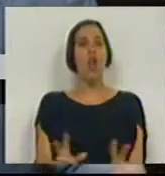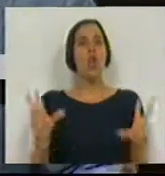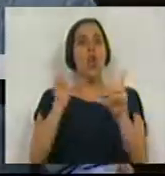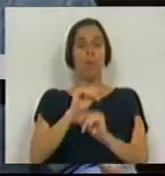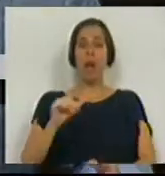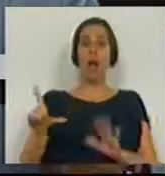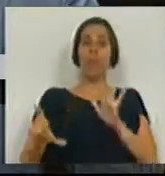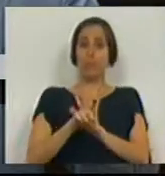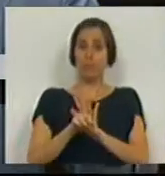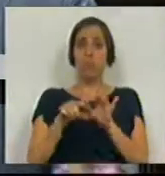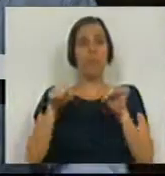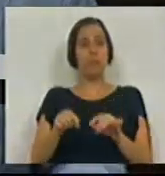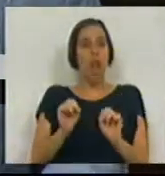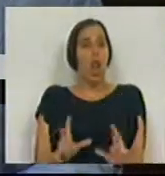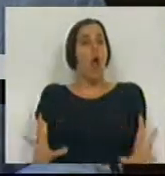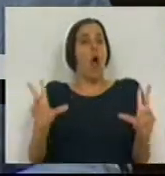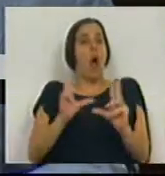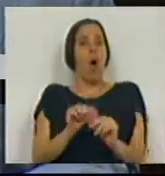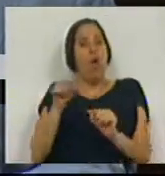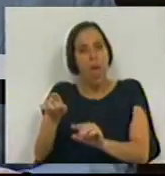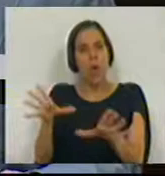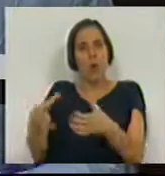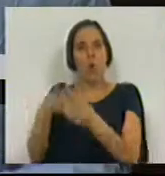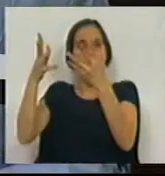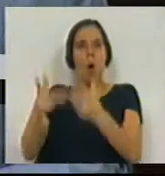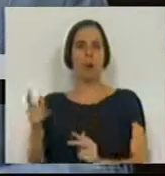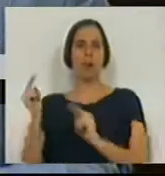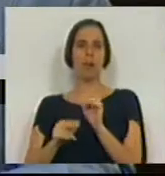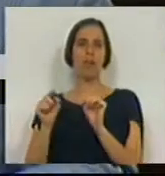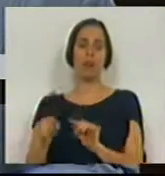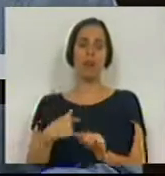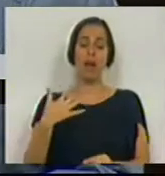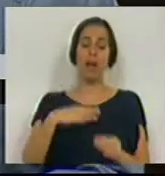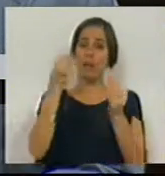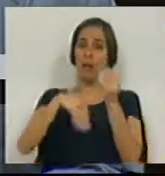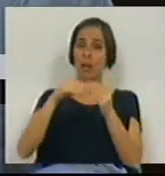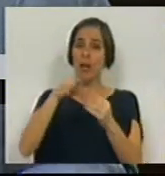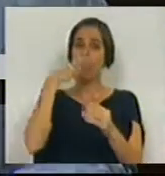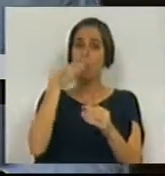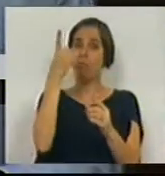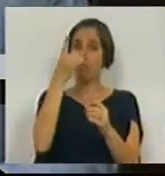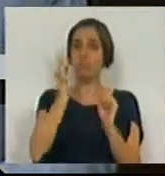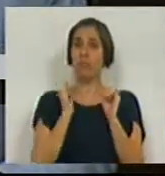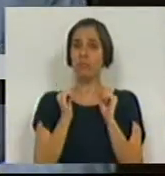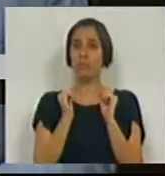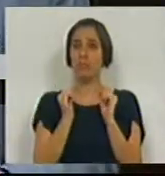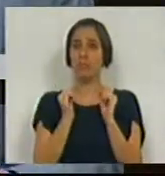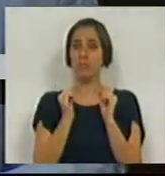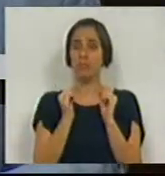legislativa, é matéria nova, é a Comissão de Orçamento e Finanças. Eu queria acrescentar um argumento apenas para